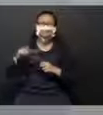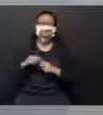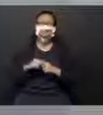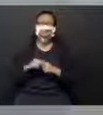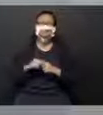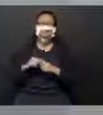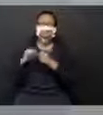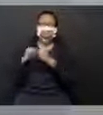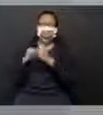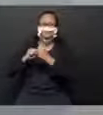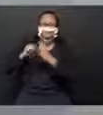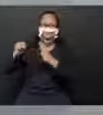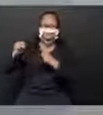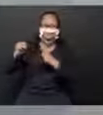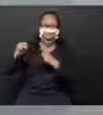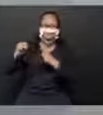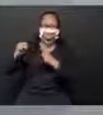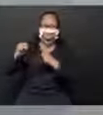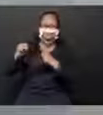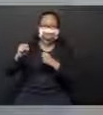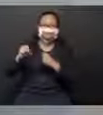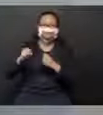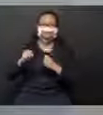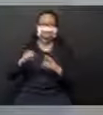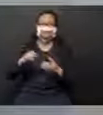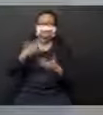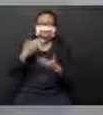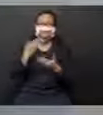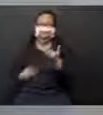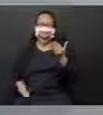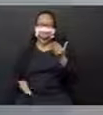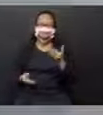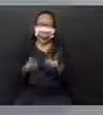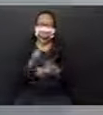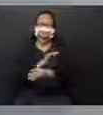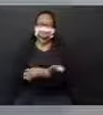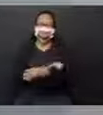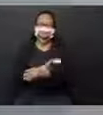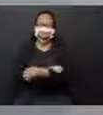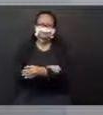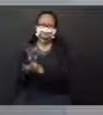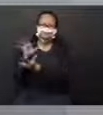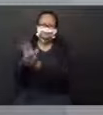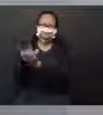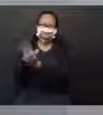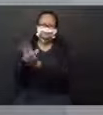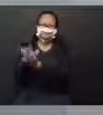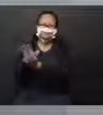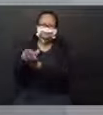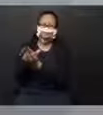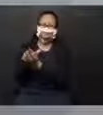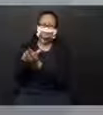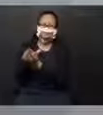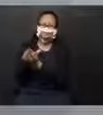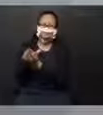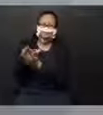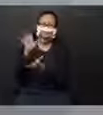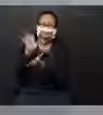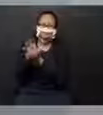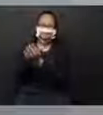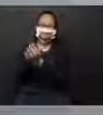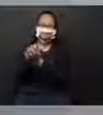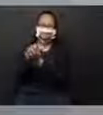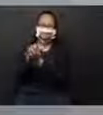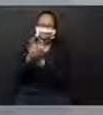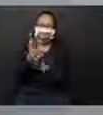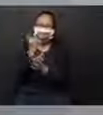na luta com ele, acabou perdendo um braço. E sabe como? Um crocodilo. Um crocodilo comeu o braço dele. Foi meio